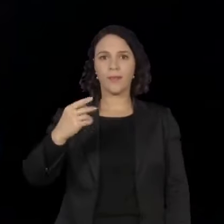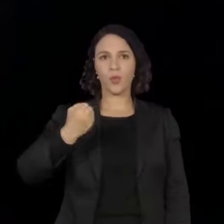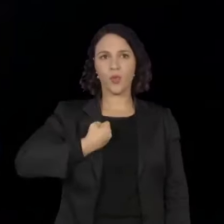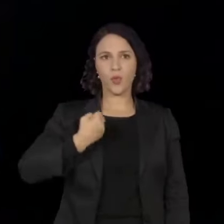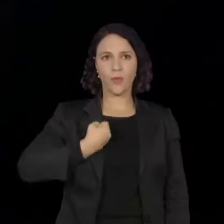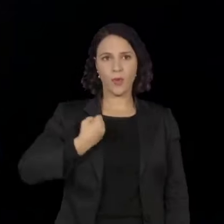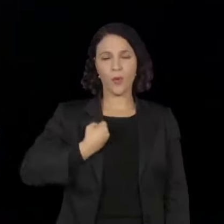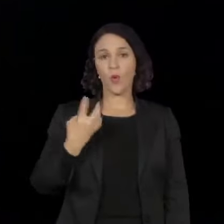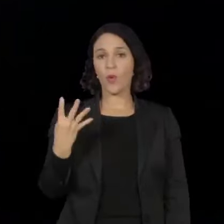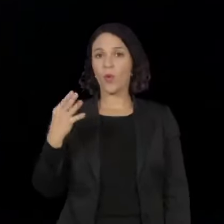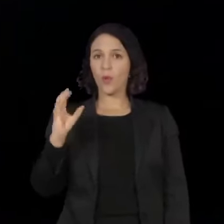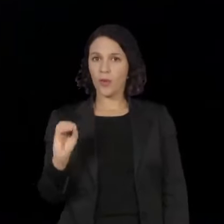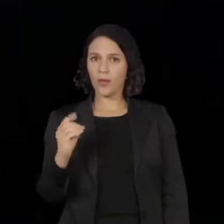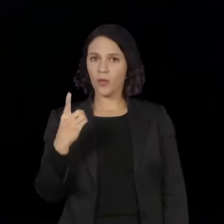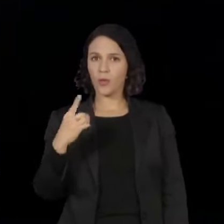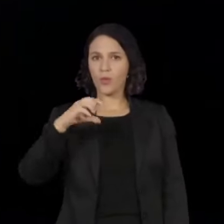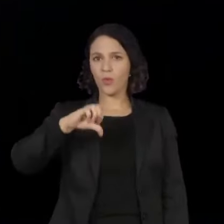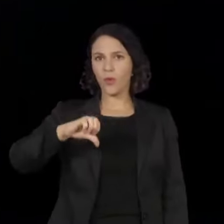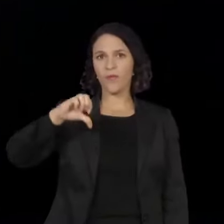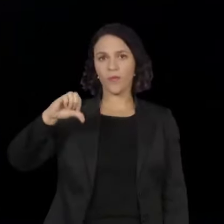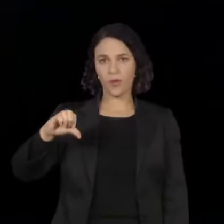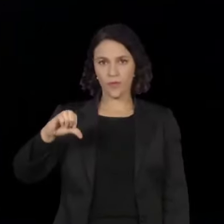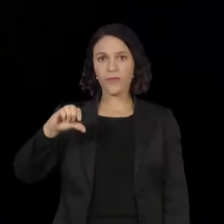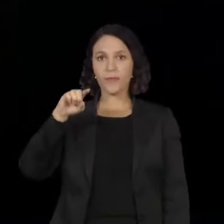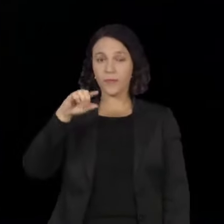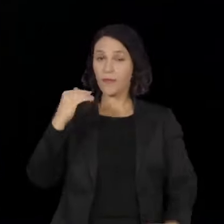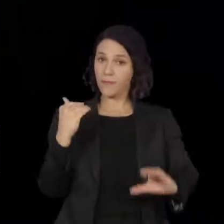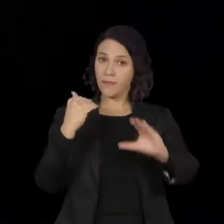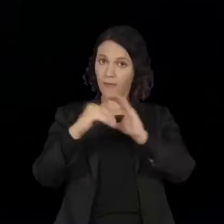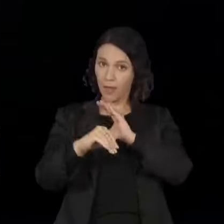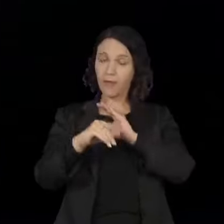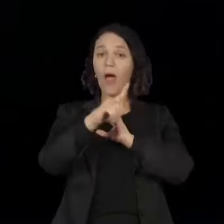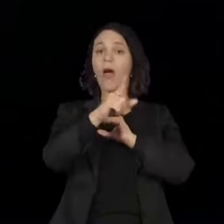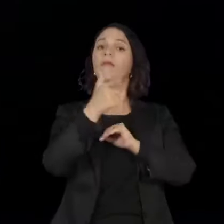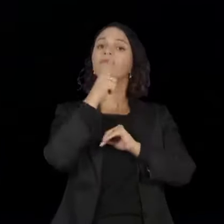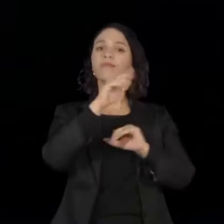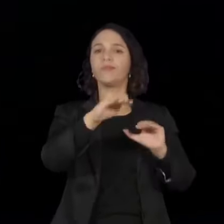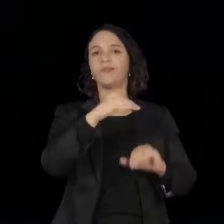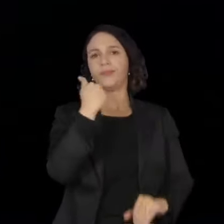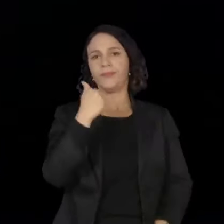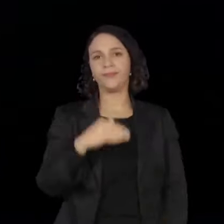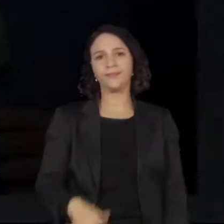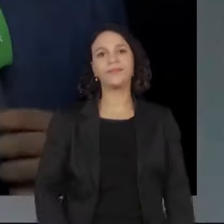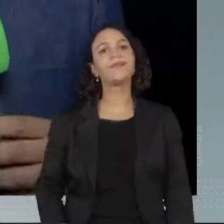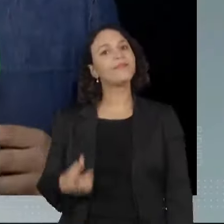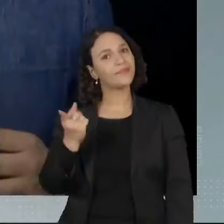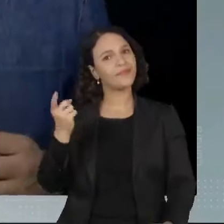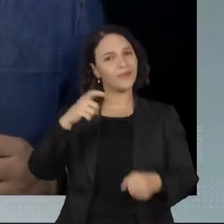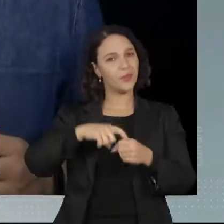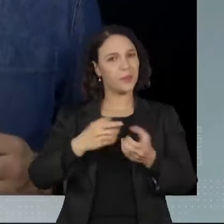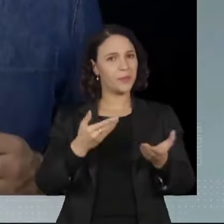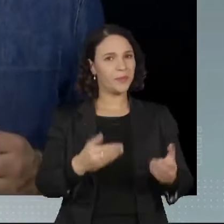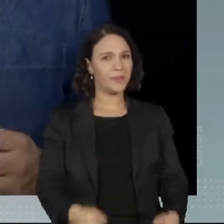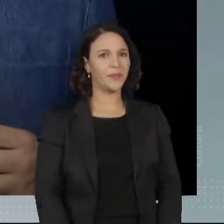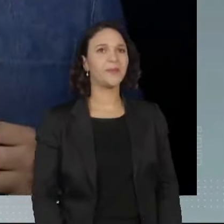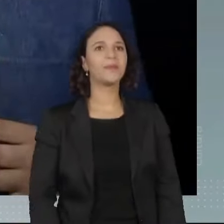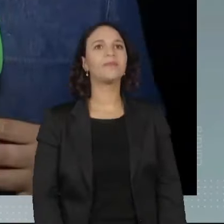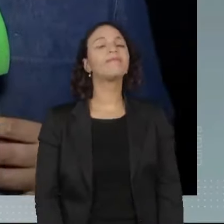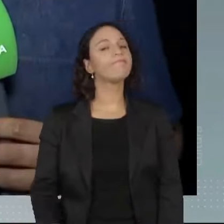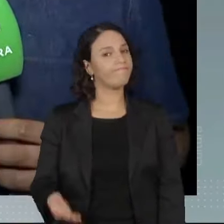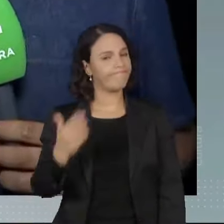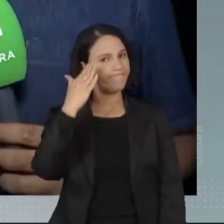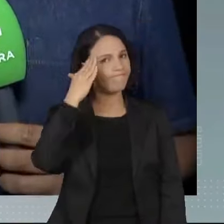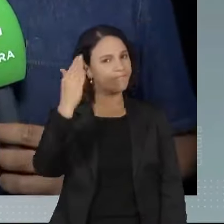4199, repetindo o seu CEP para o número 4199. Volto com vocês aí no estúdio. Tá certo. Alerta